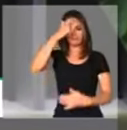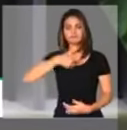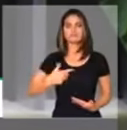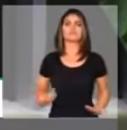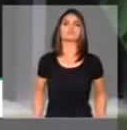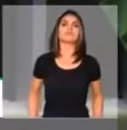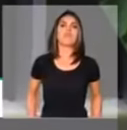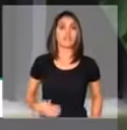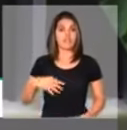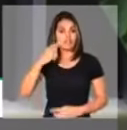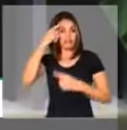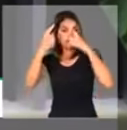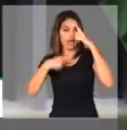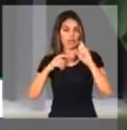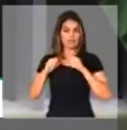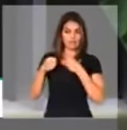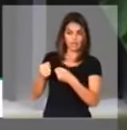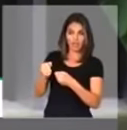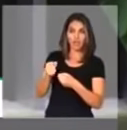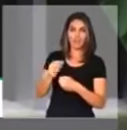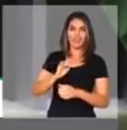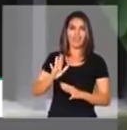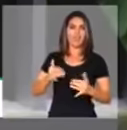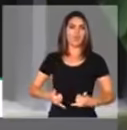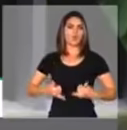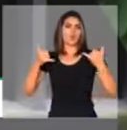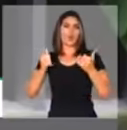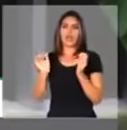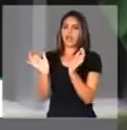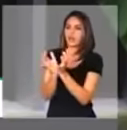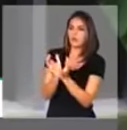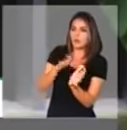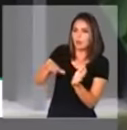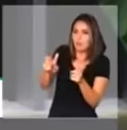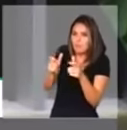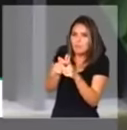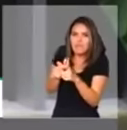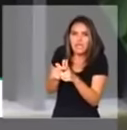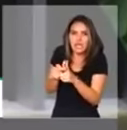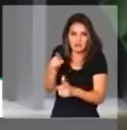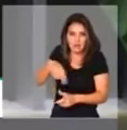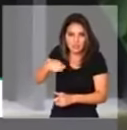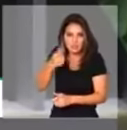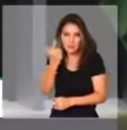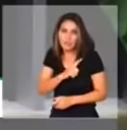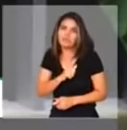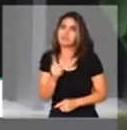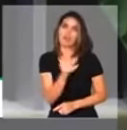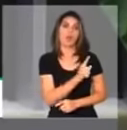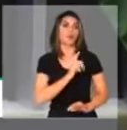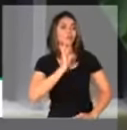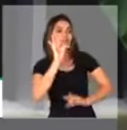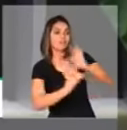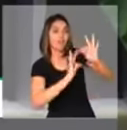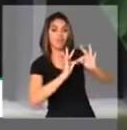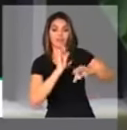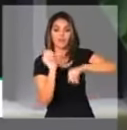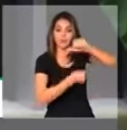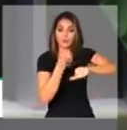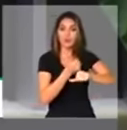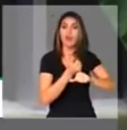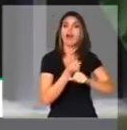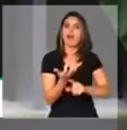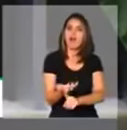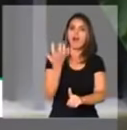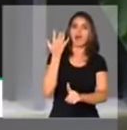ideias, já não pode ser luxo, restrito a uma pequena elite. As mudanças tecnológicas, elas ajudam em muito o